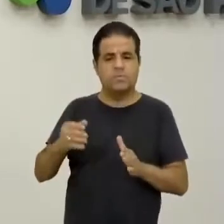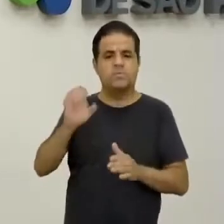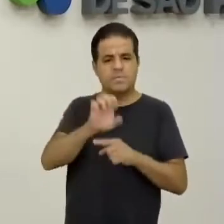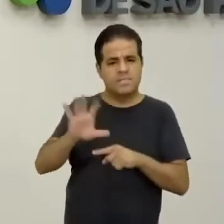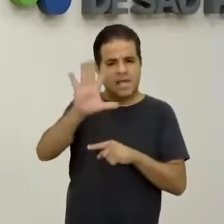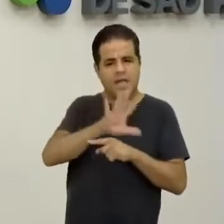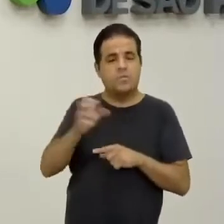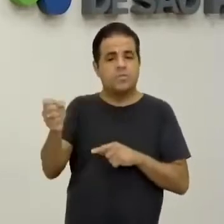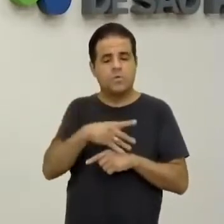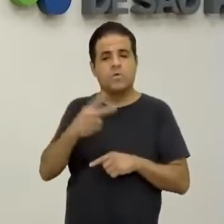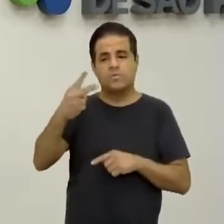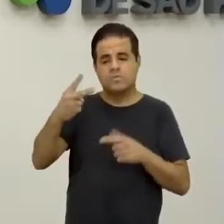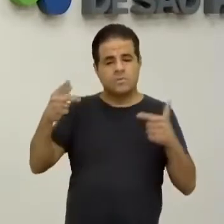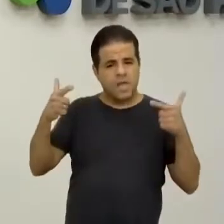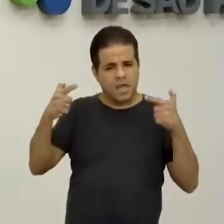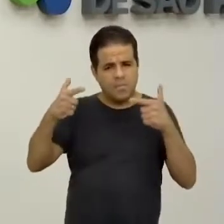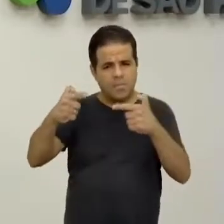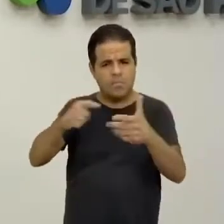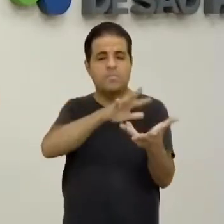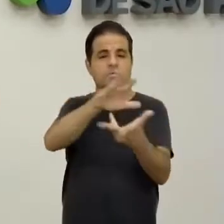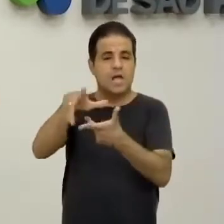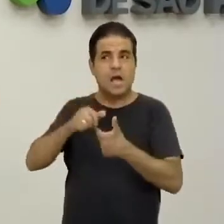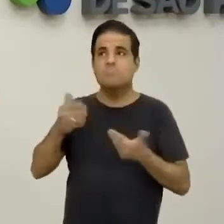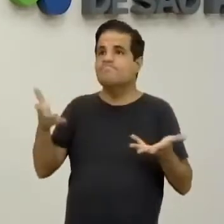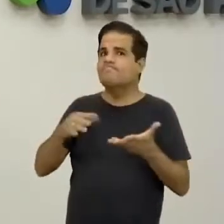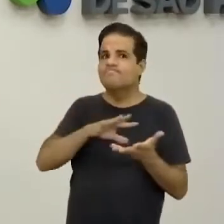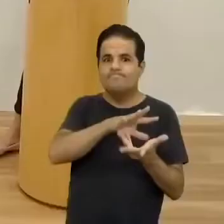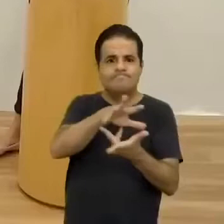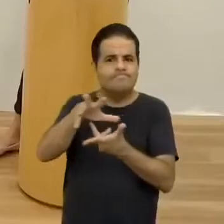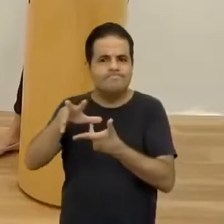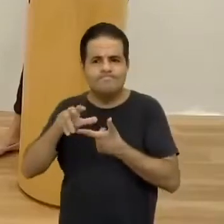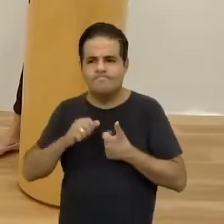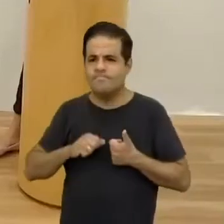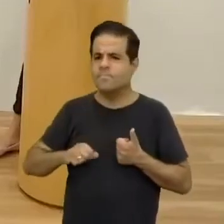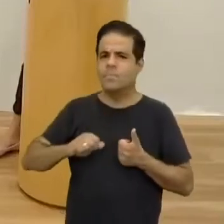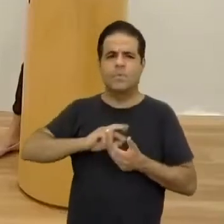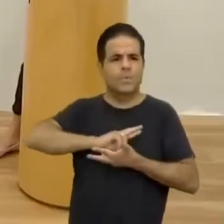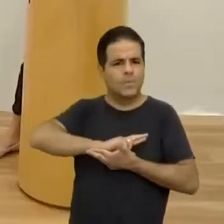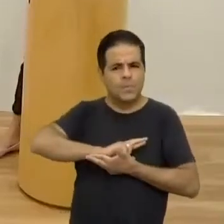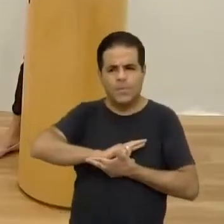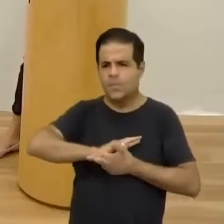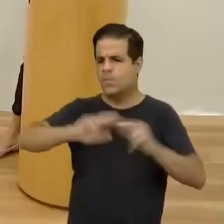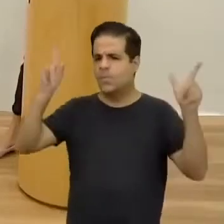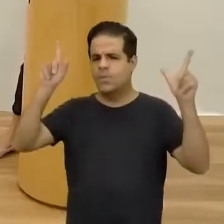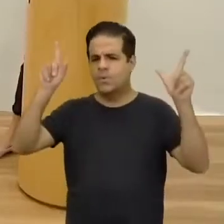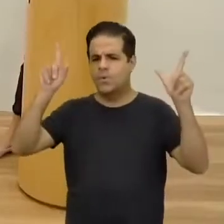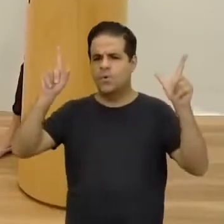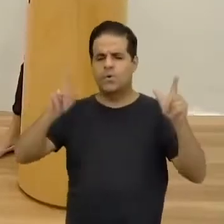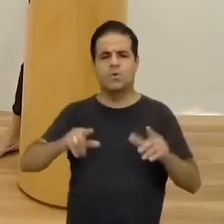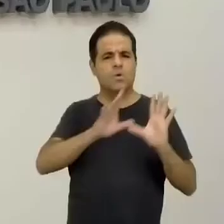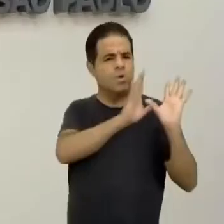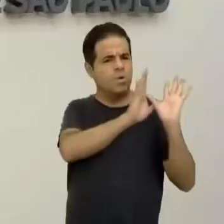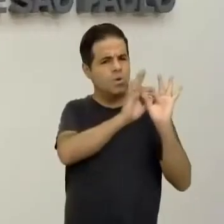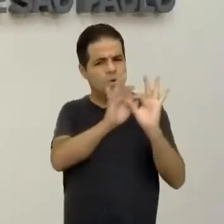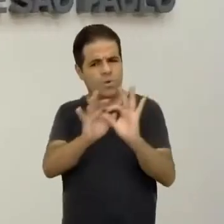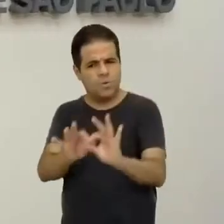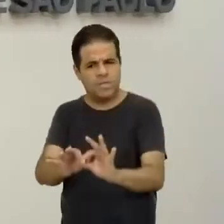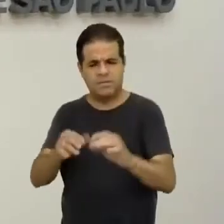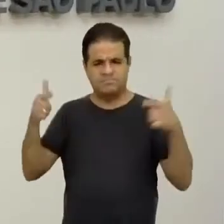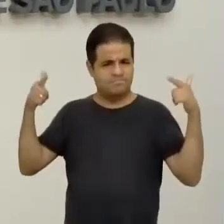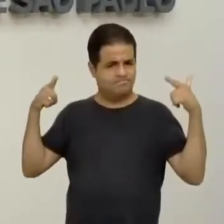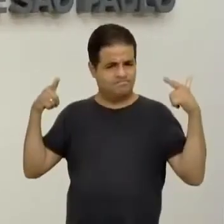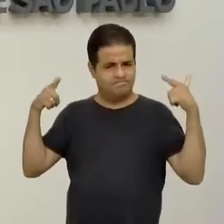fim da Segunda Guerra Mundial. Estamos num mundo polarizado, né, estamos num contexto de Guerra